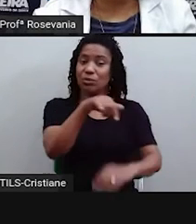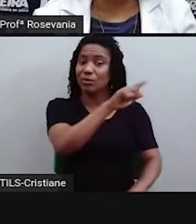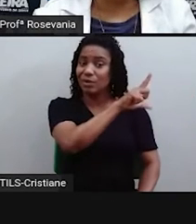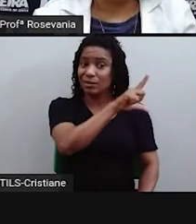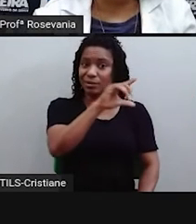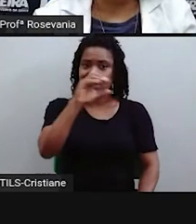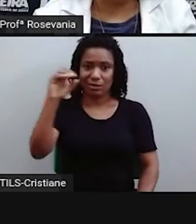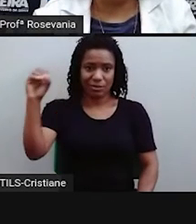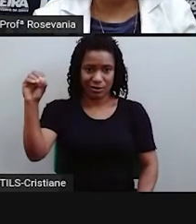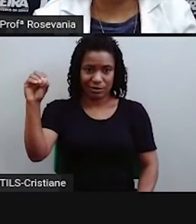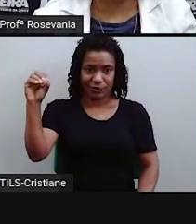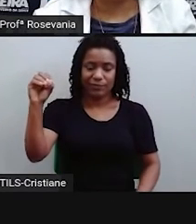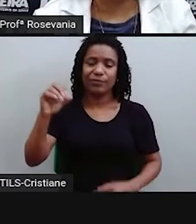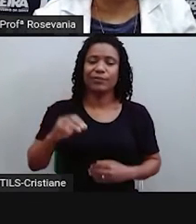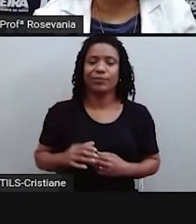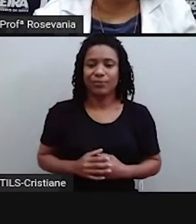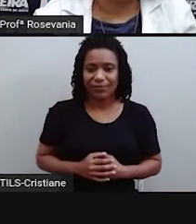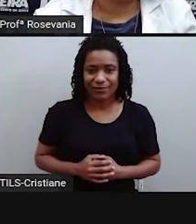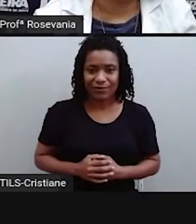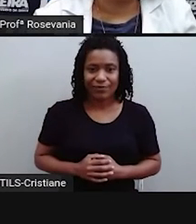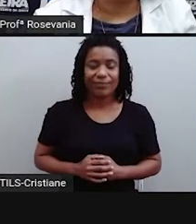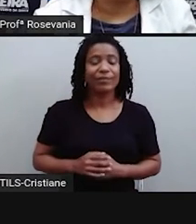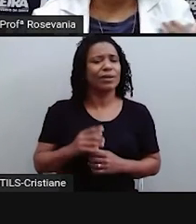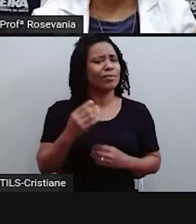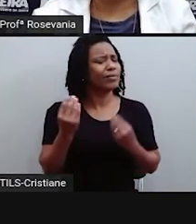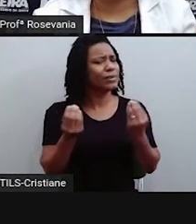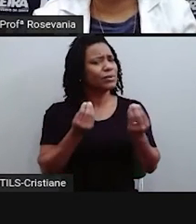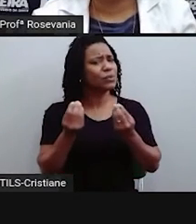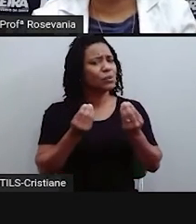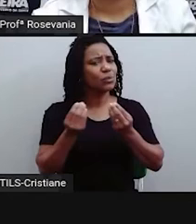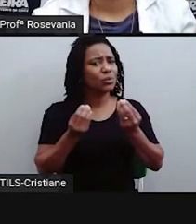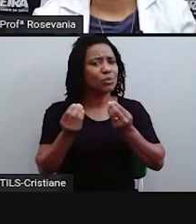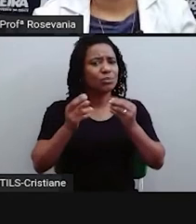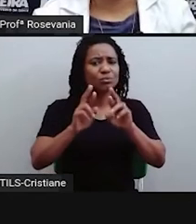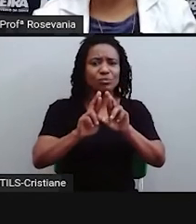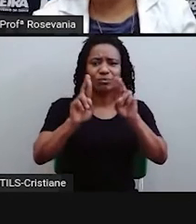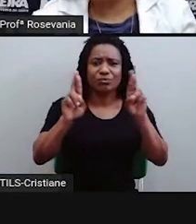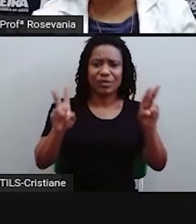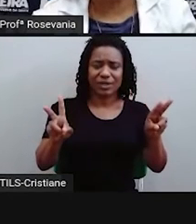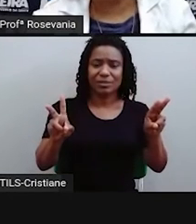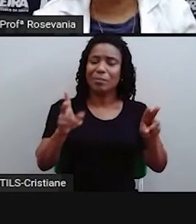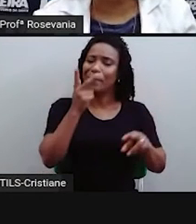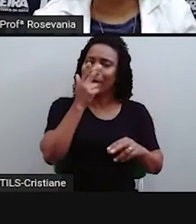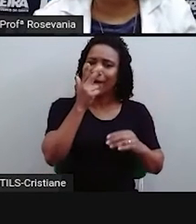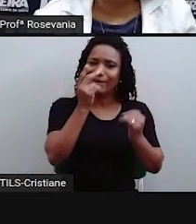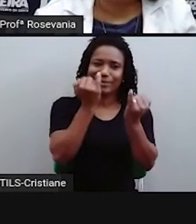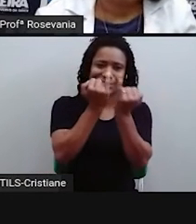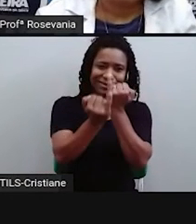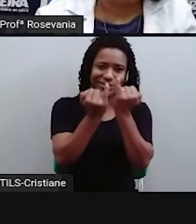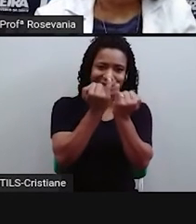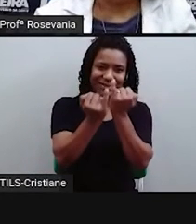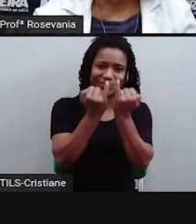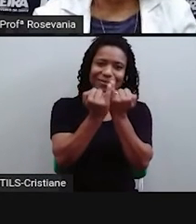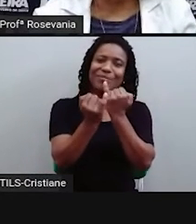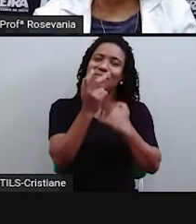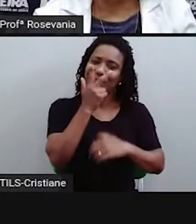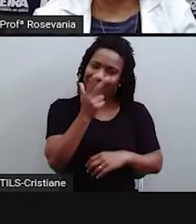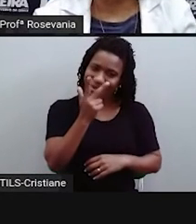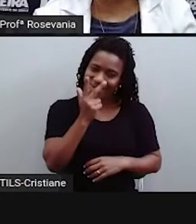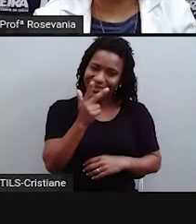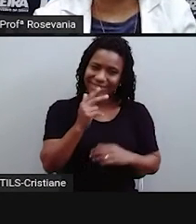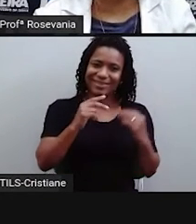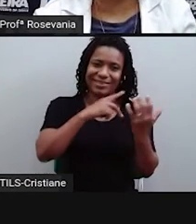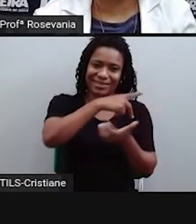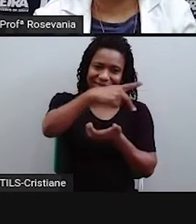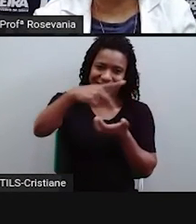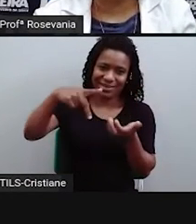E, quando eu vou diferenciar, professora, mas é bastante parecido, é praticamente a mesma informação, só que a